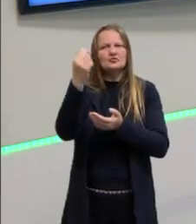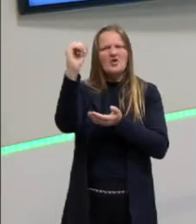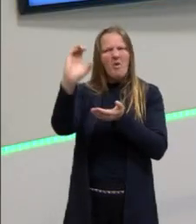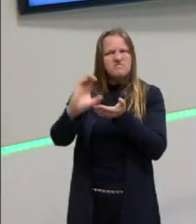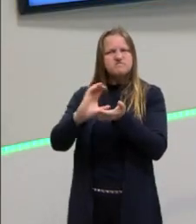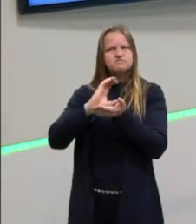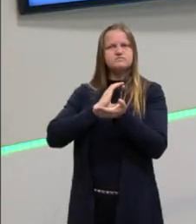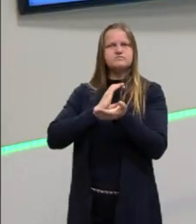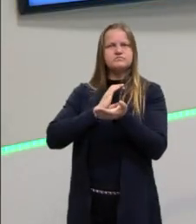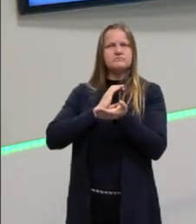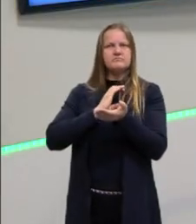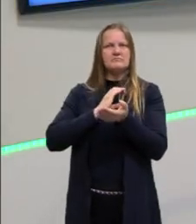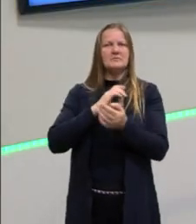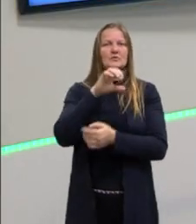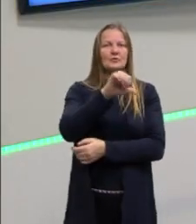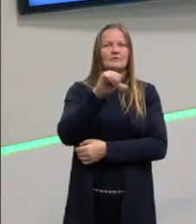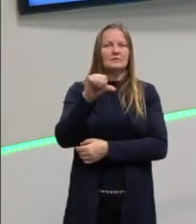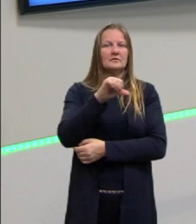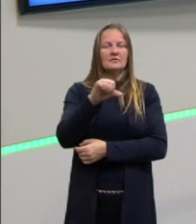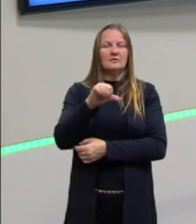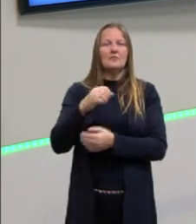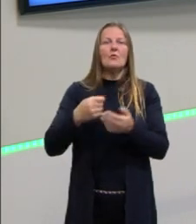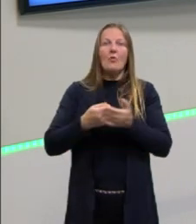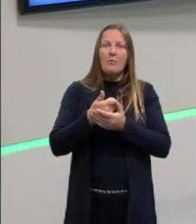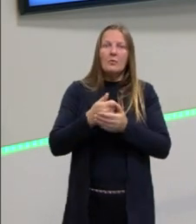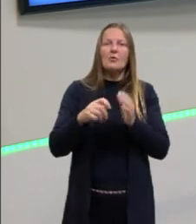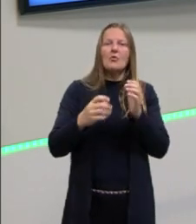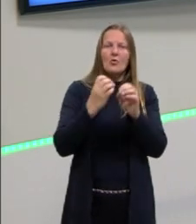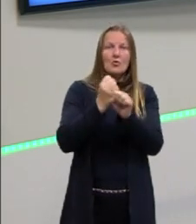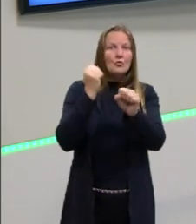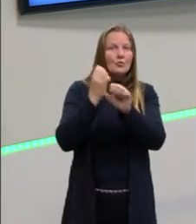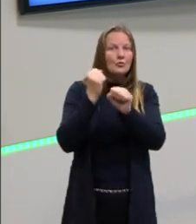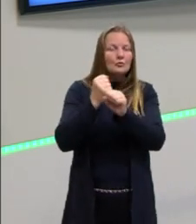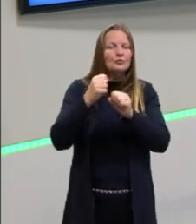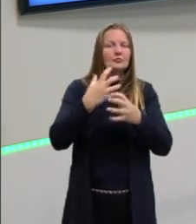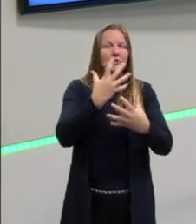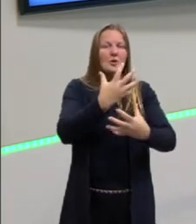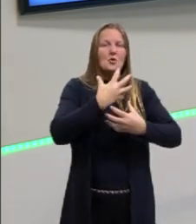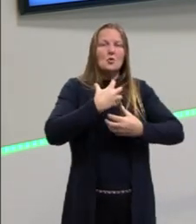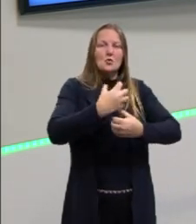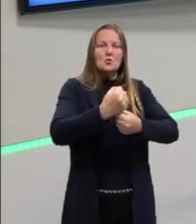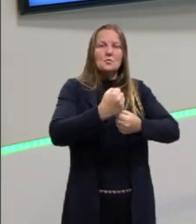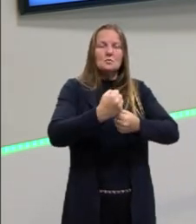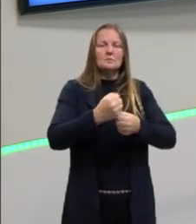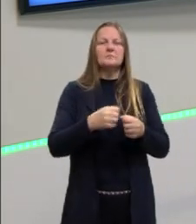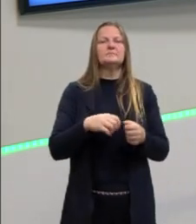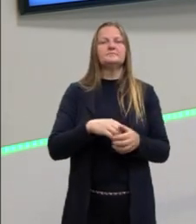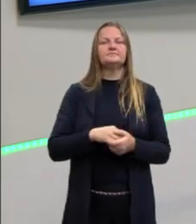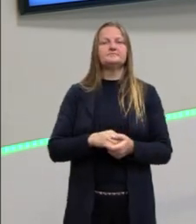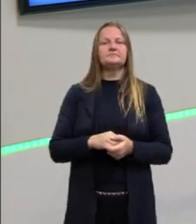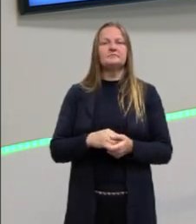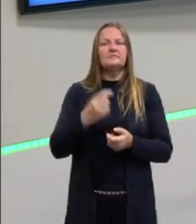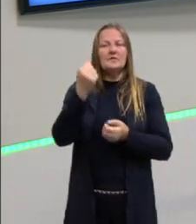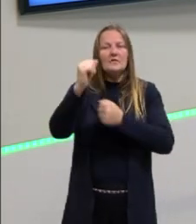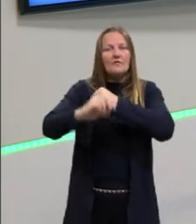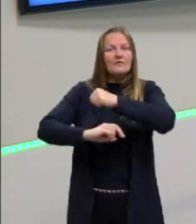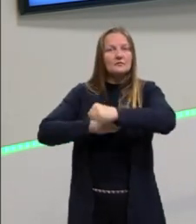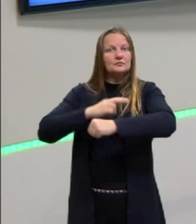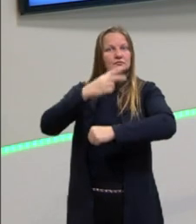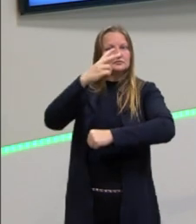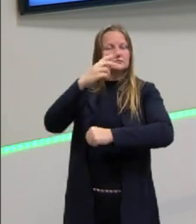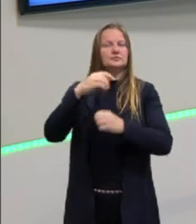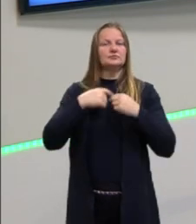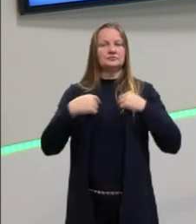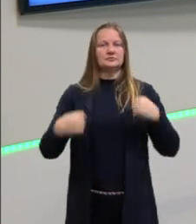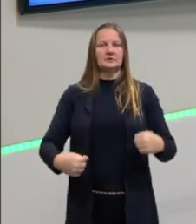entende que essa startup vai dar algum lucro, então ela absorve isso. Os investimentos chineses, né, são bem fortes nessa